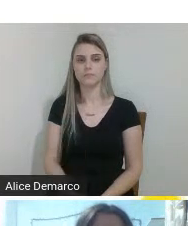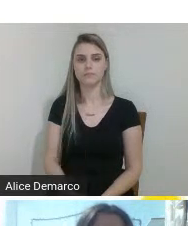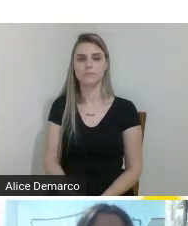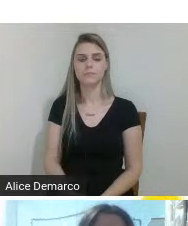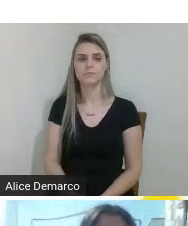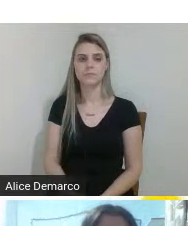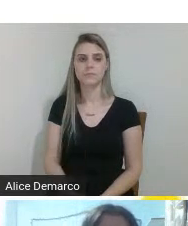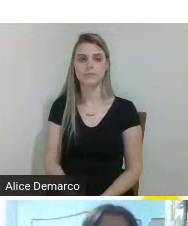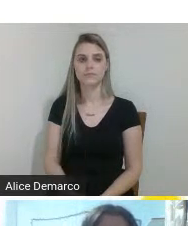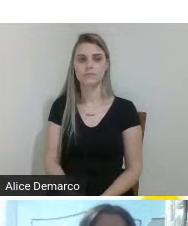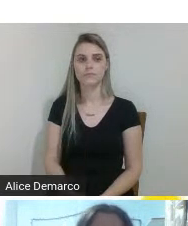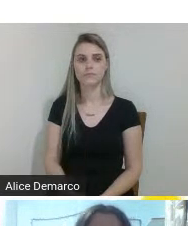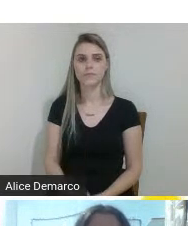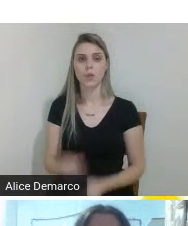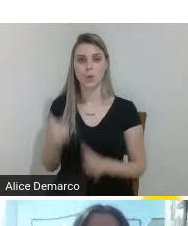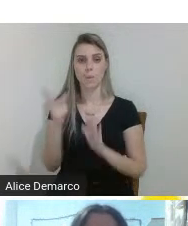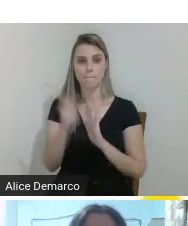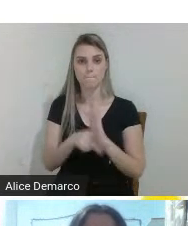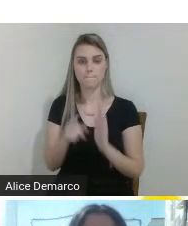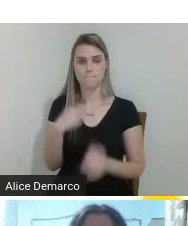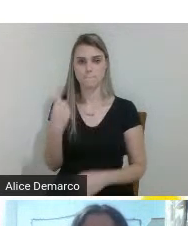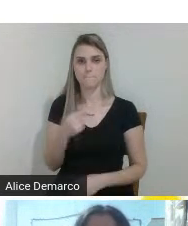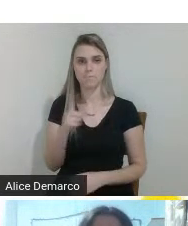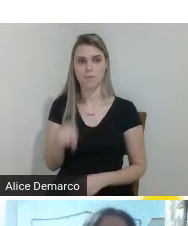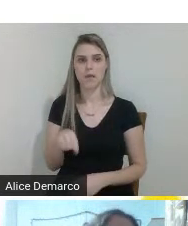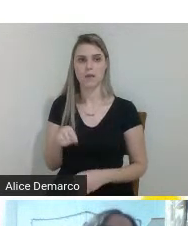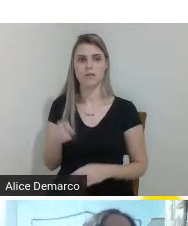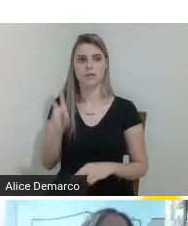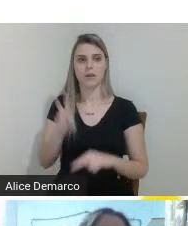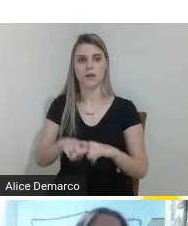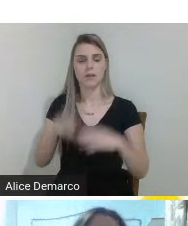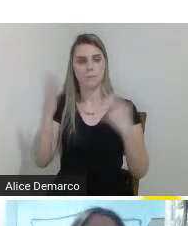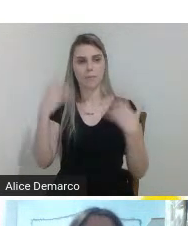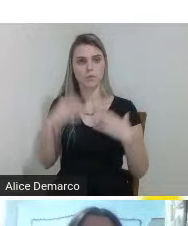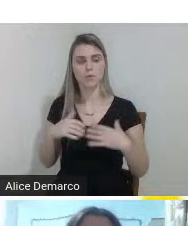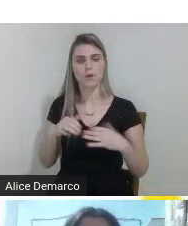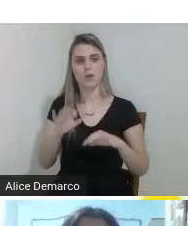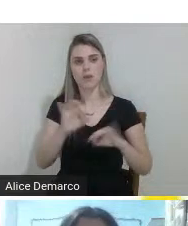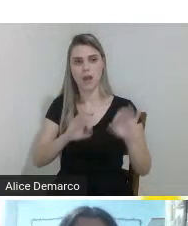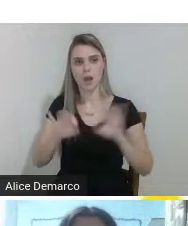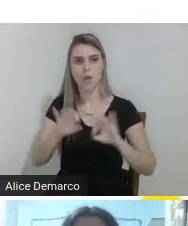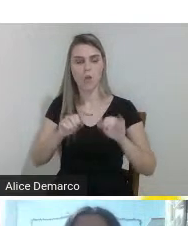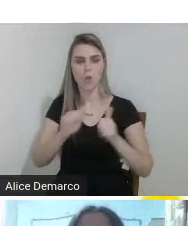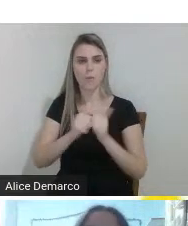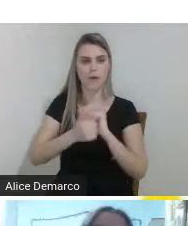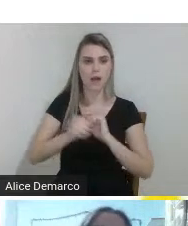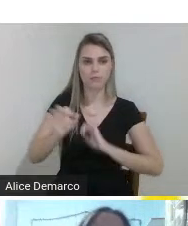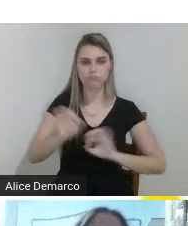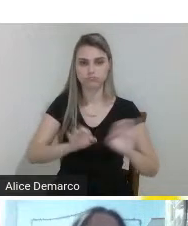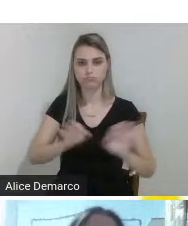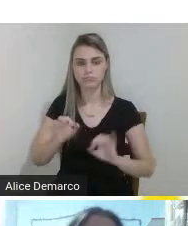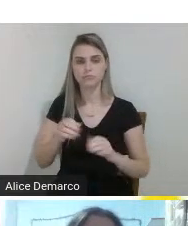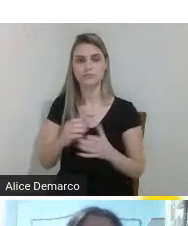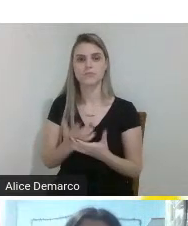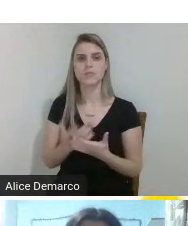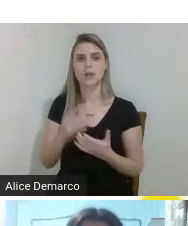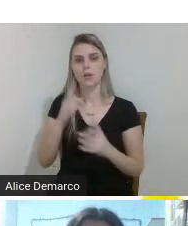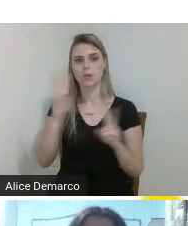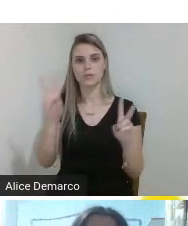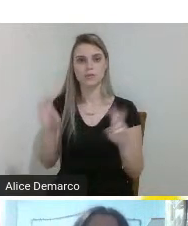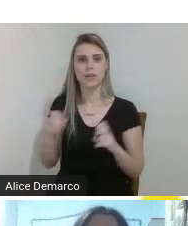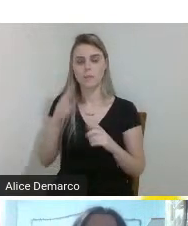o nosso projeto ele se chama cadeira de banho desmontável e ajustável ele teve como tema principal a tecnologia